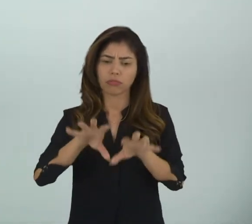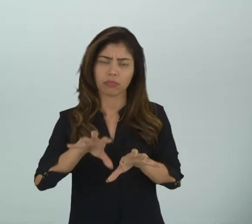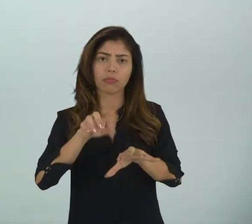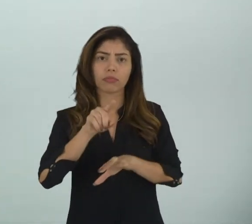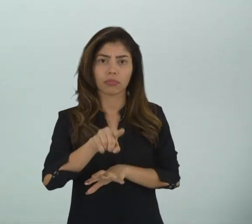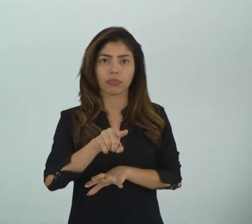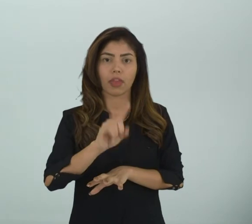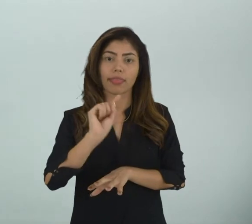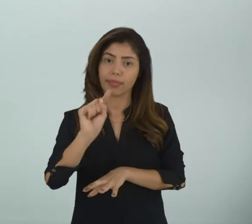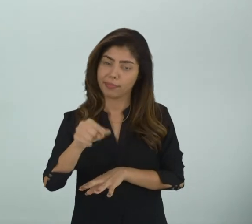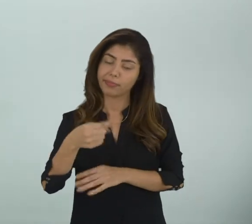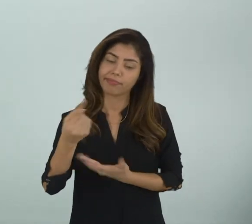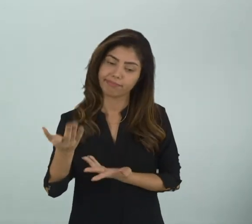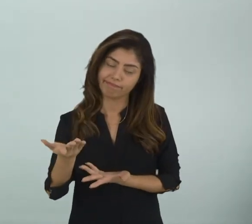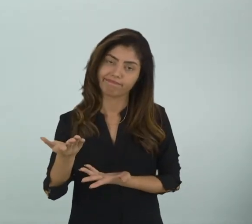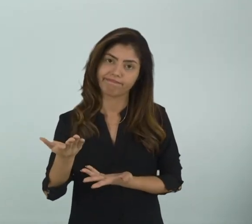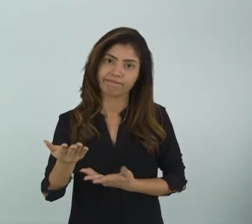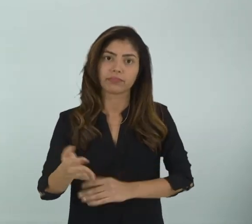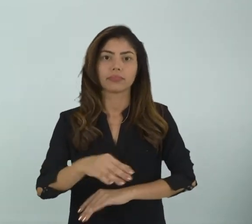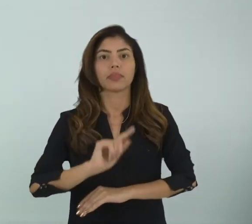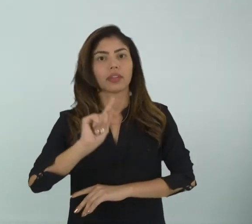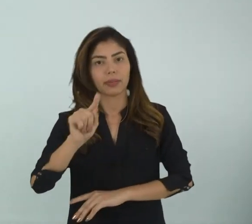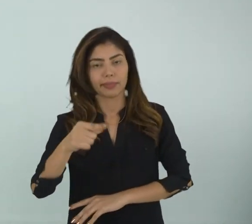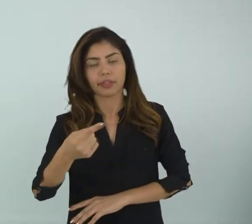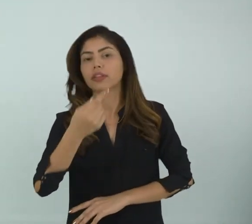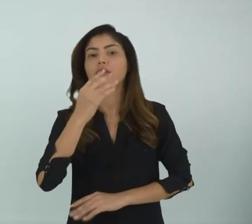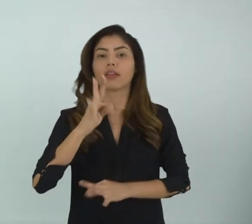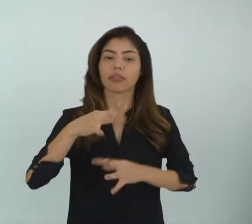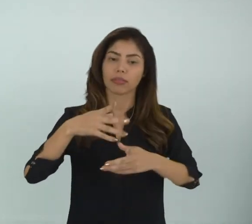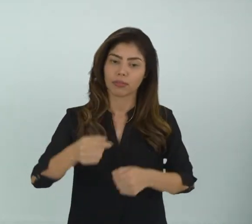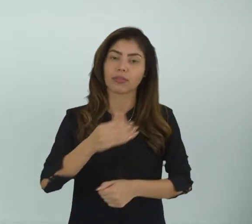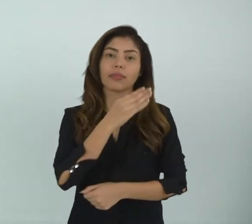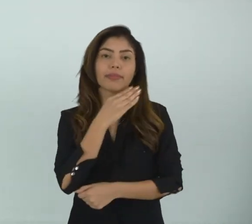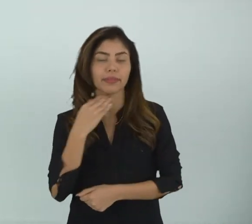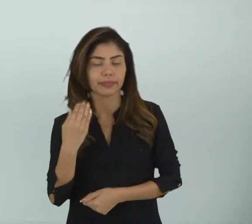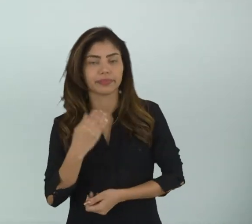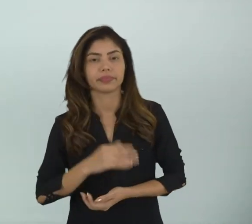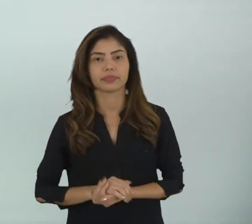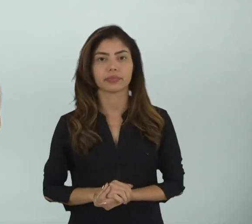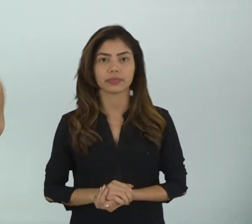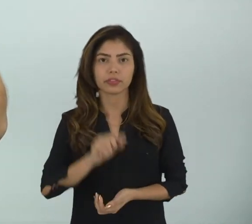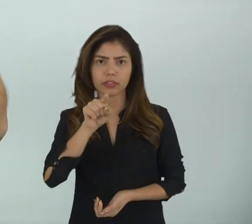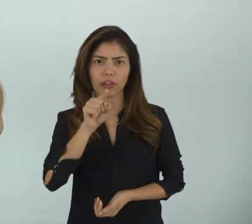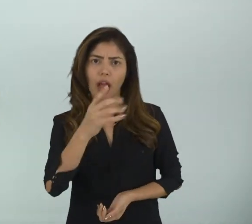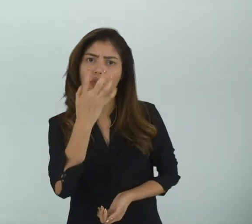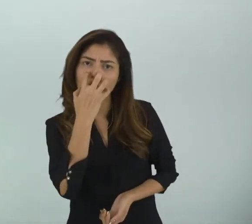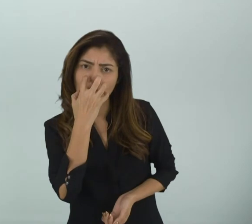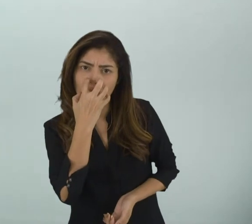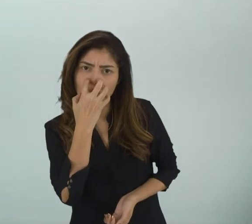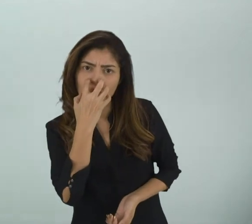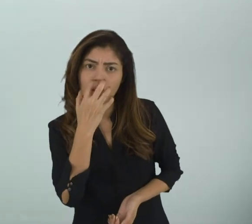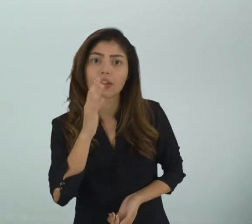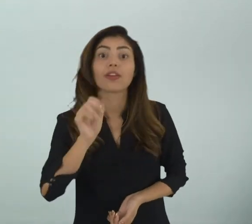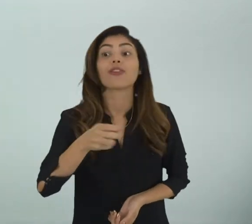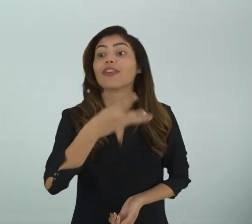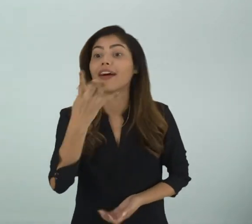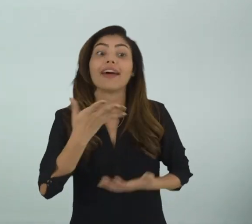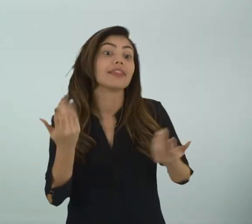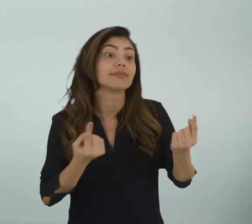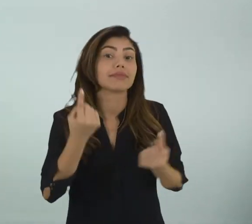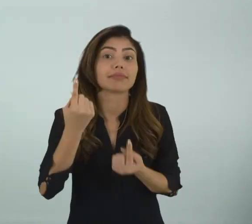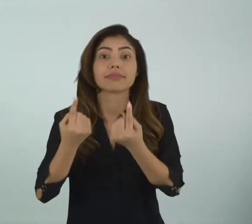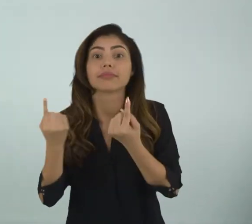Infelizmente O natural da vida É que todos os seres vivos morram Você cria aquele cachorrinho Quantos aqui já criaram